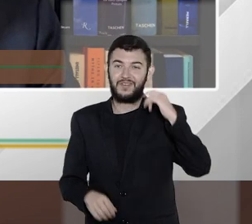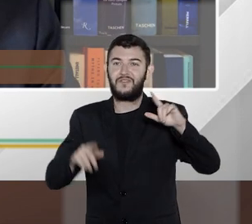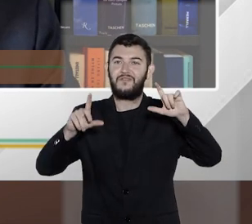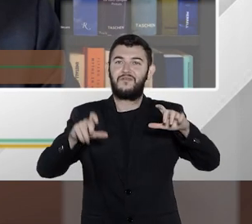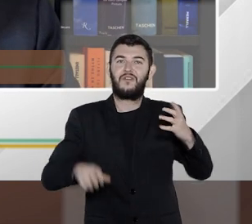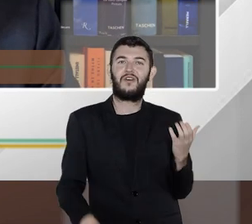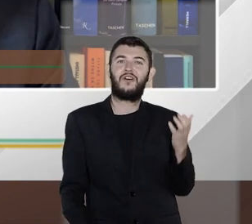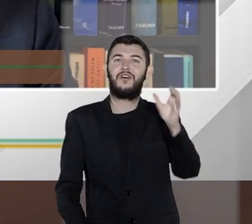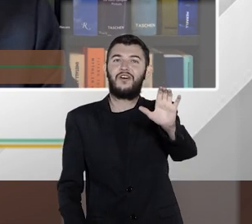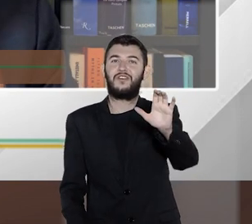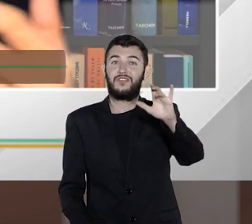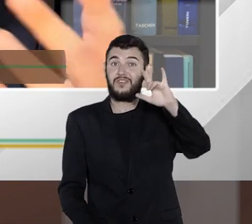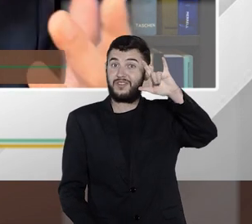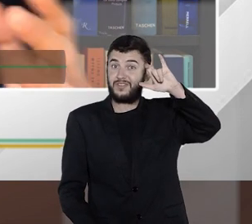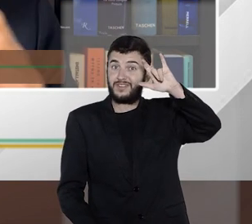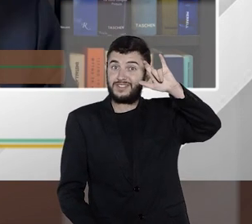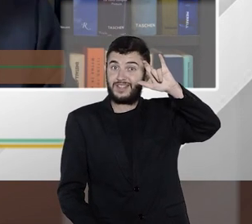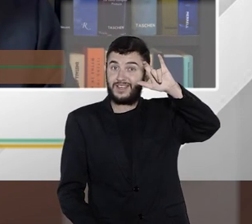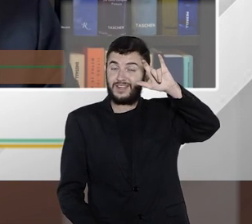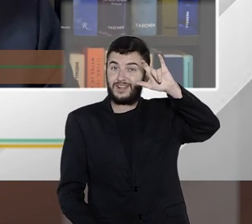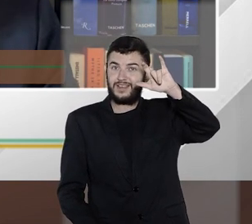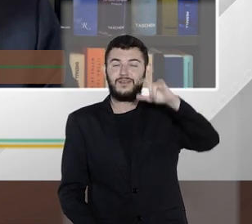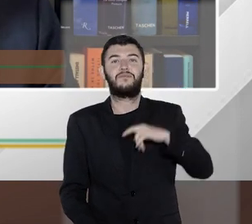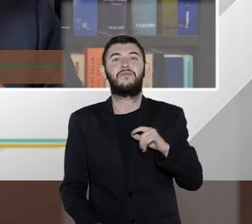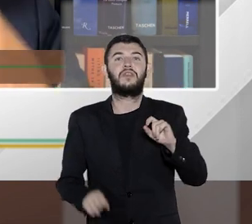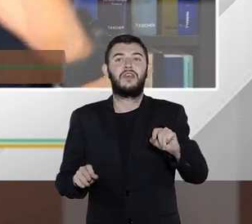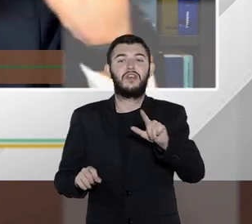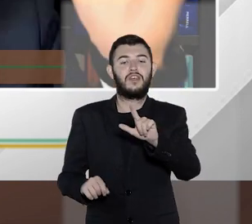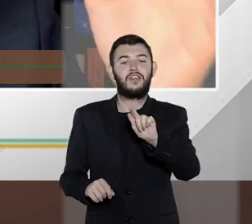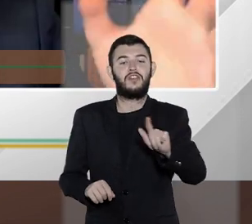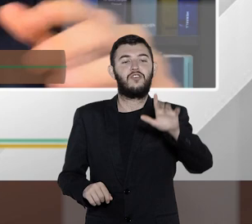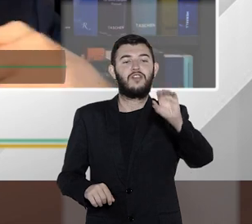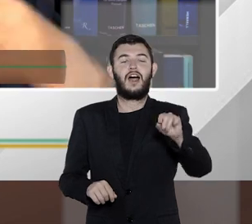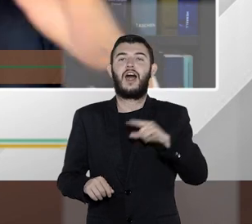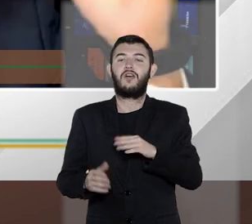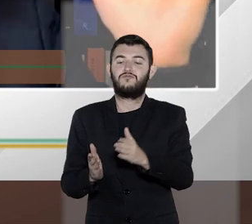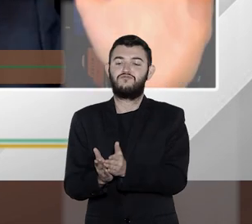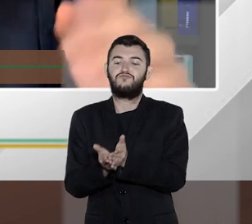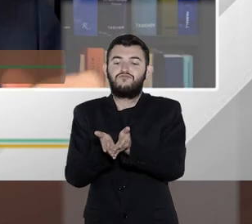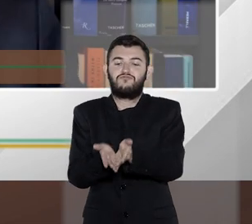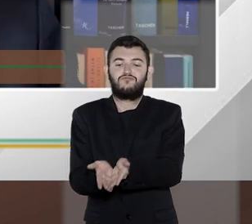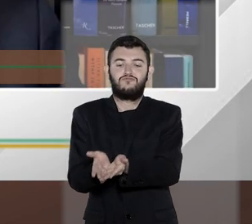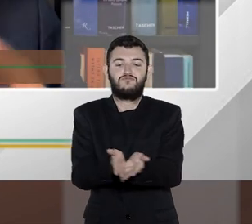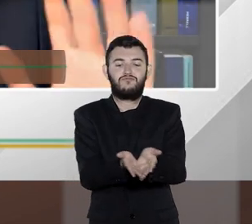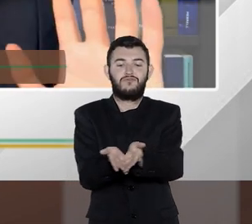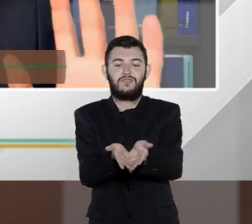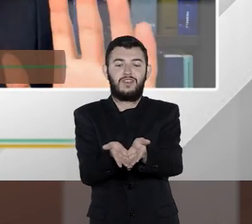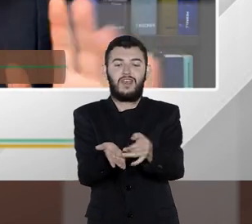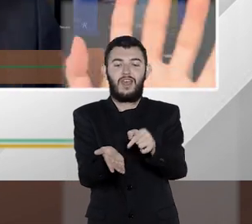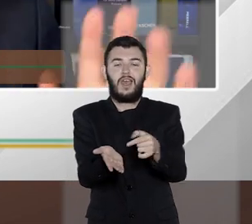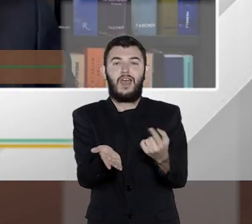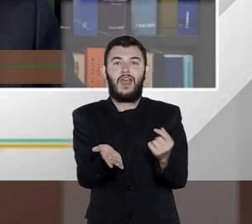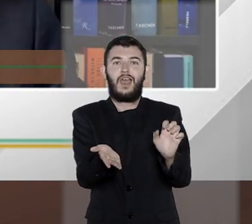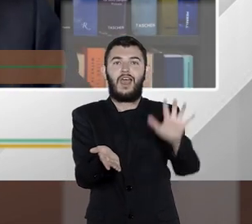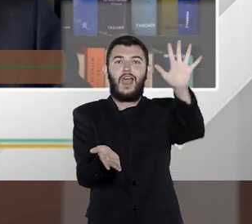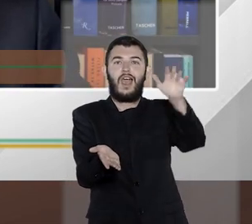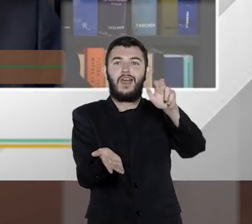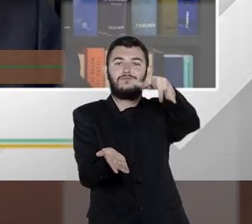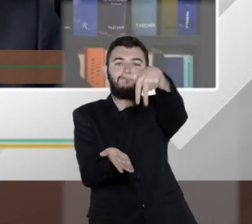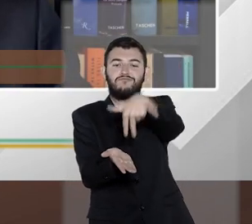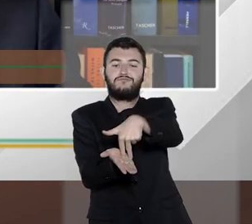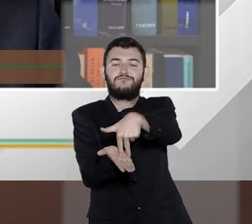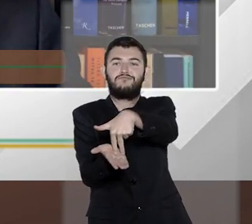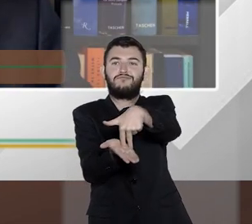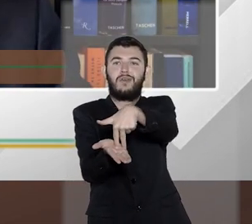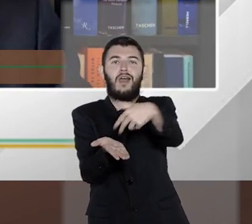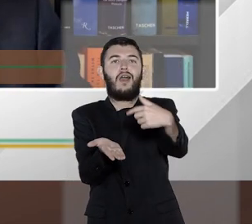foto no Instagram por exemplo no Lago Paranoá na lancha de 40 pés e depois dizer que